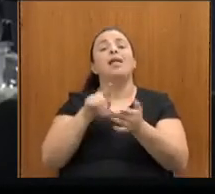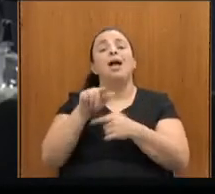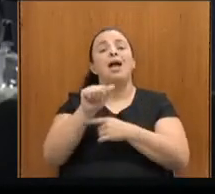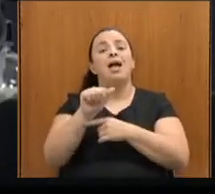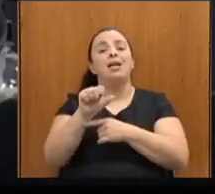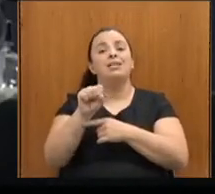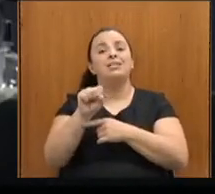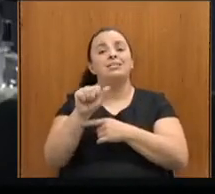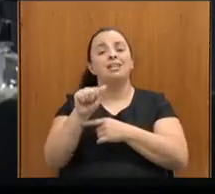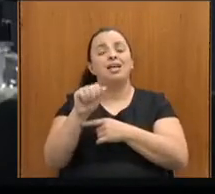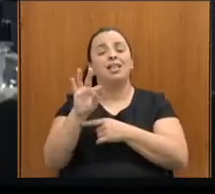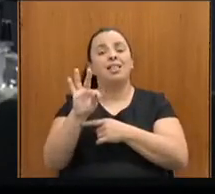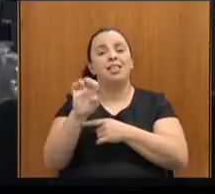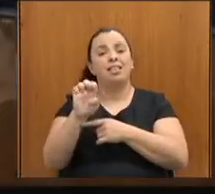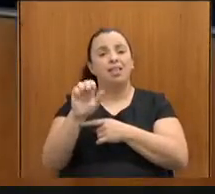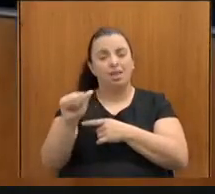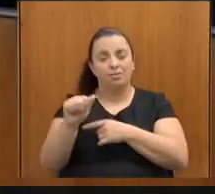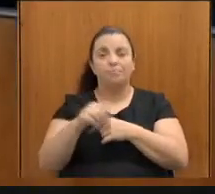cinco minutos para a sua fala.